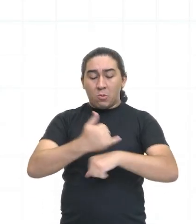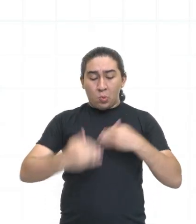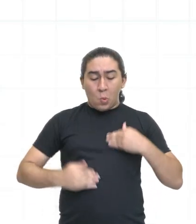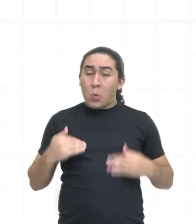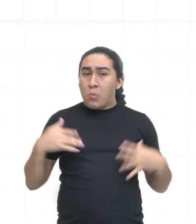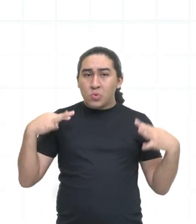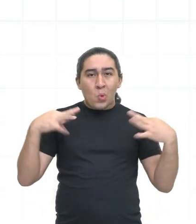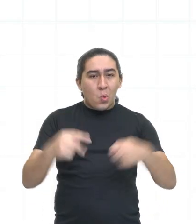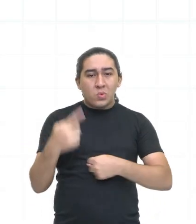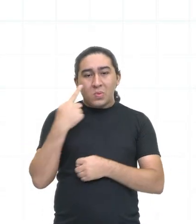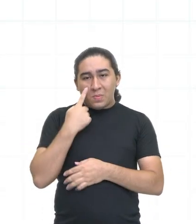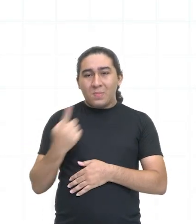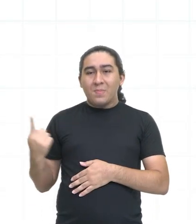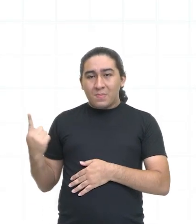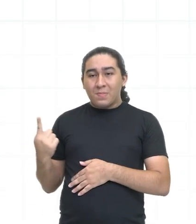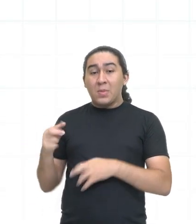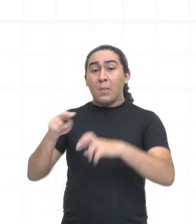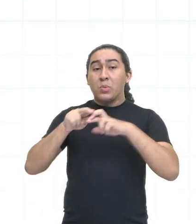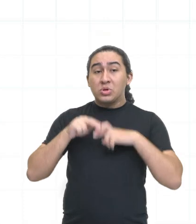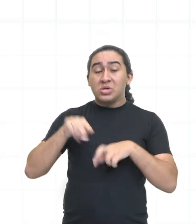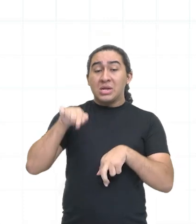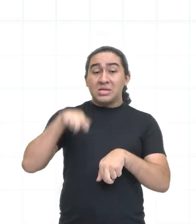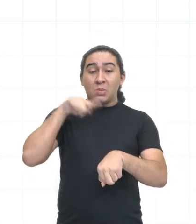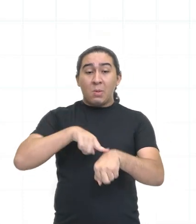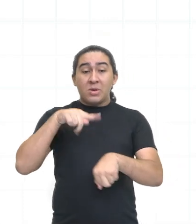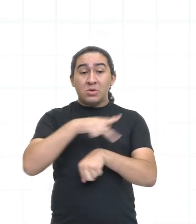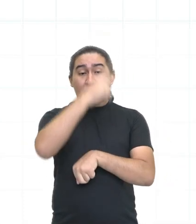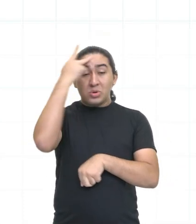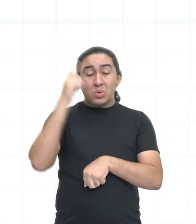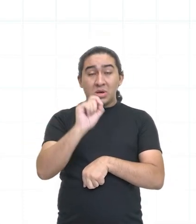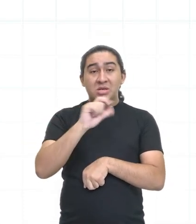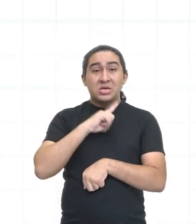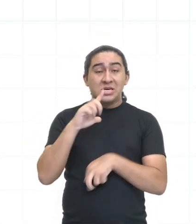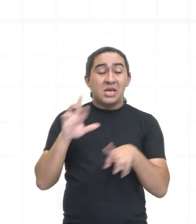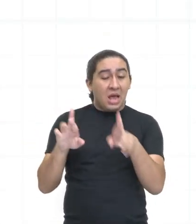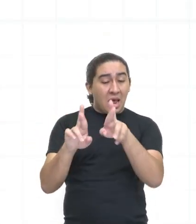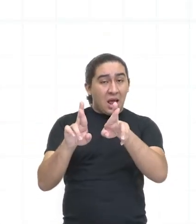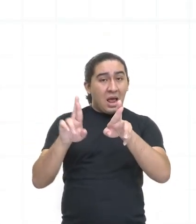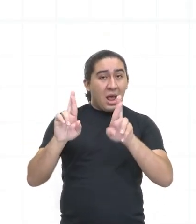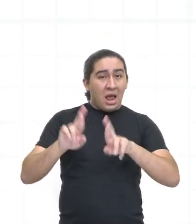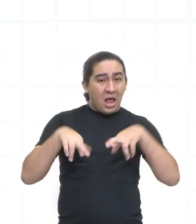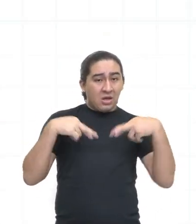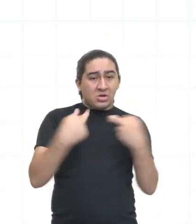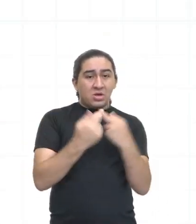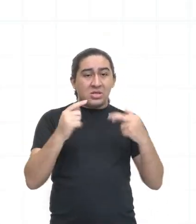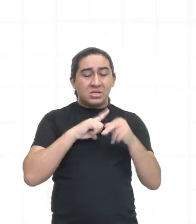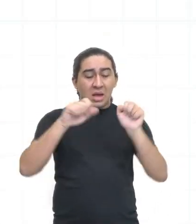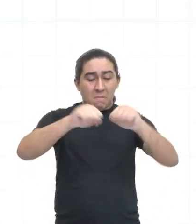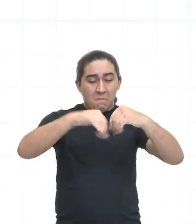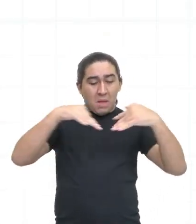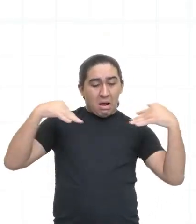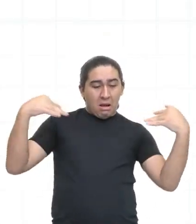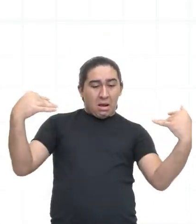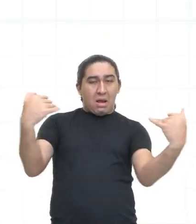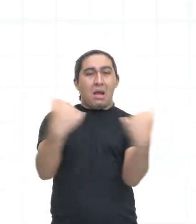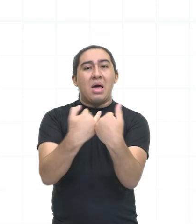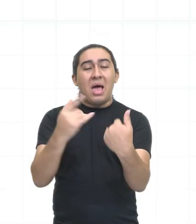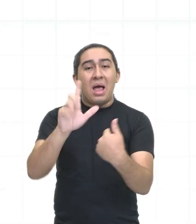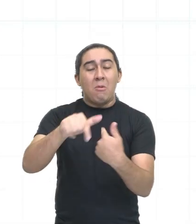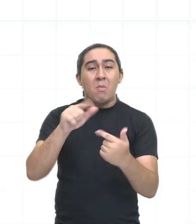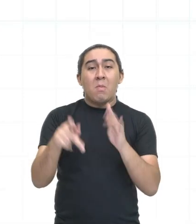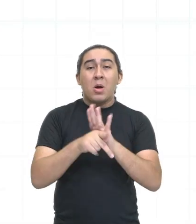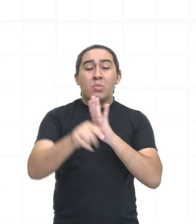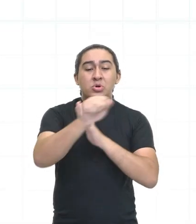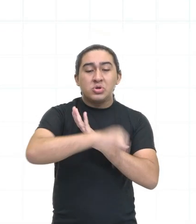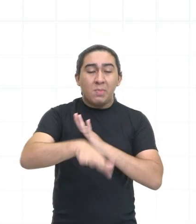é justamente nesse momento que as pessoas se reuniam, né? No maior anfiteatro romano do